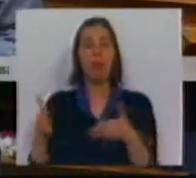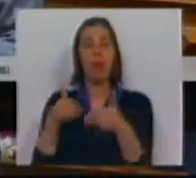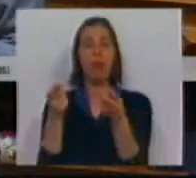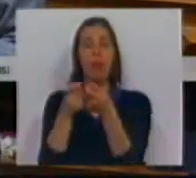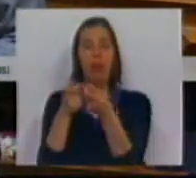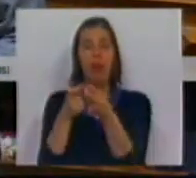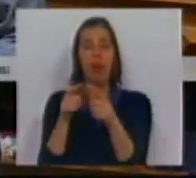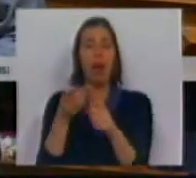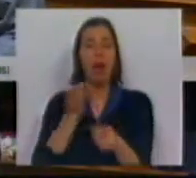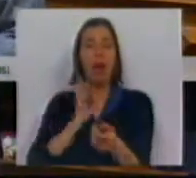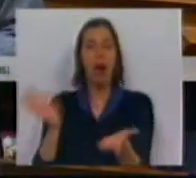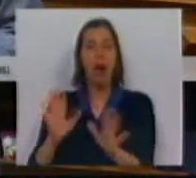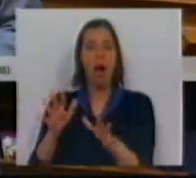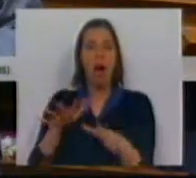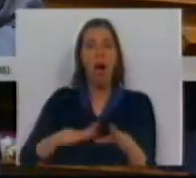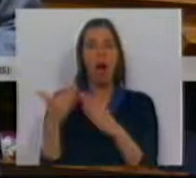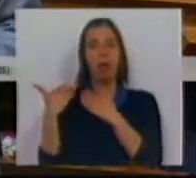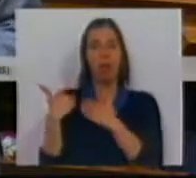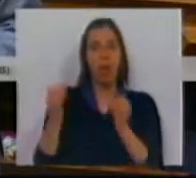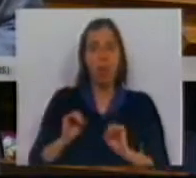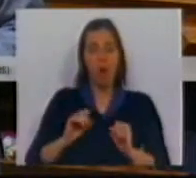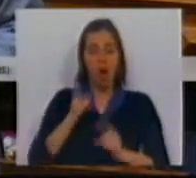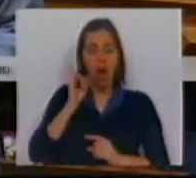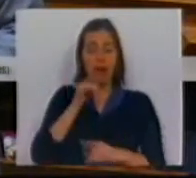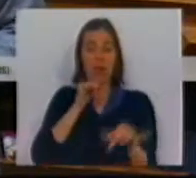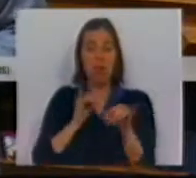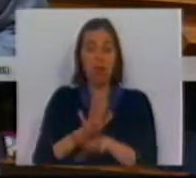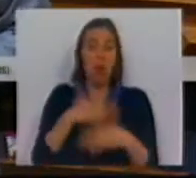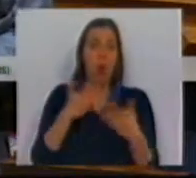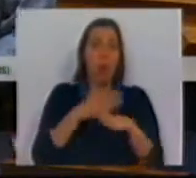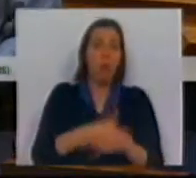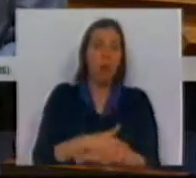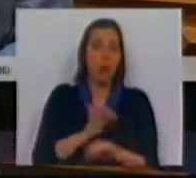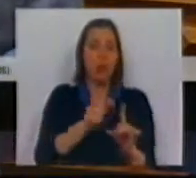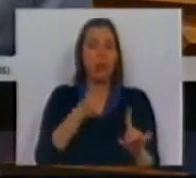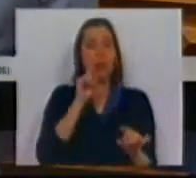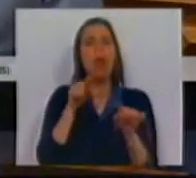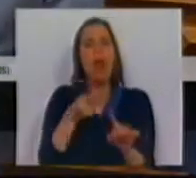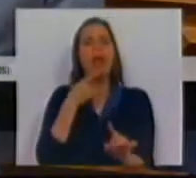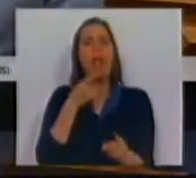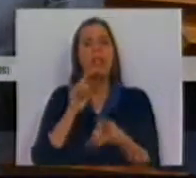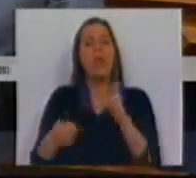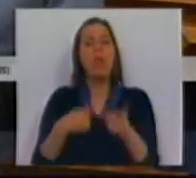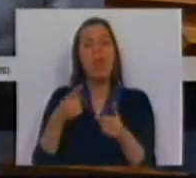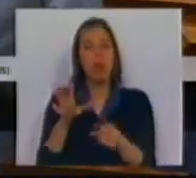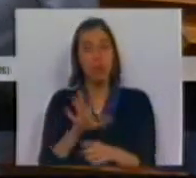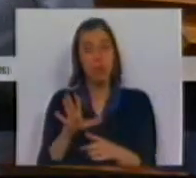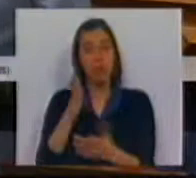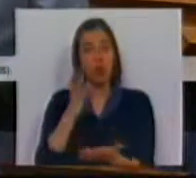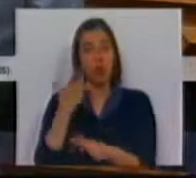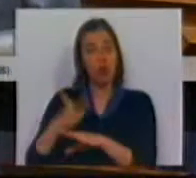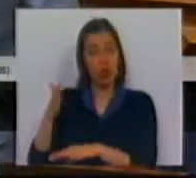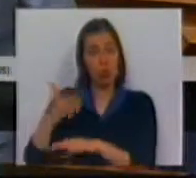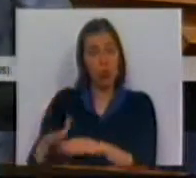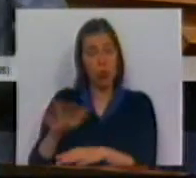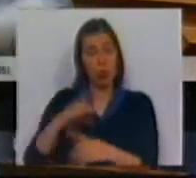água não sujeitos à jurisdição das autoridades marítimas ou portuárias, se isto se traduz num mecanismo de exclusão